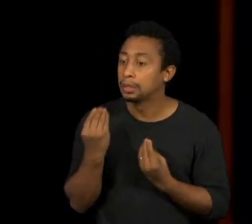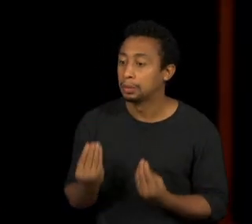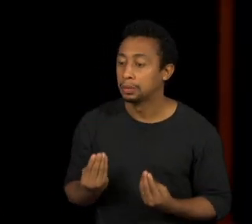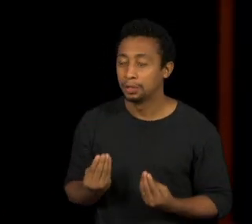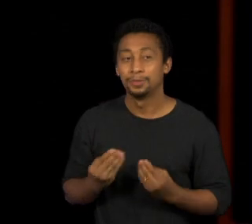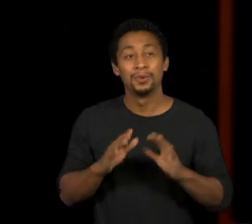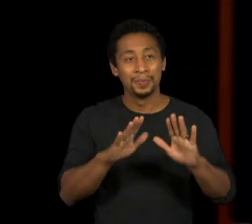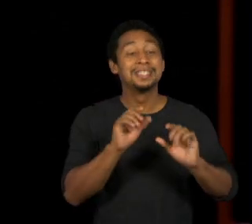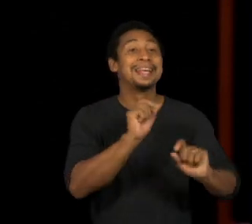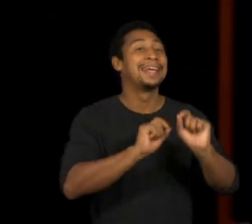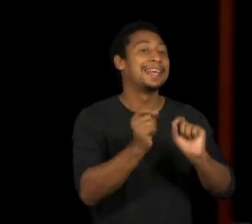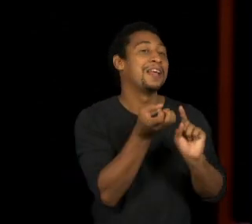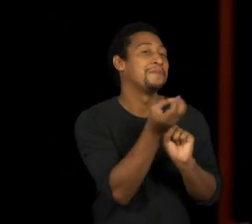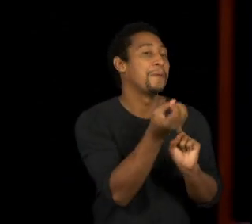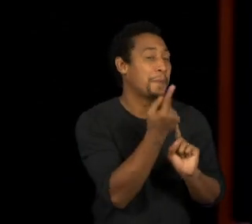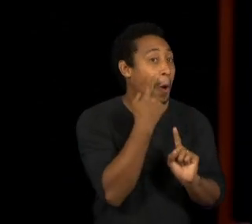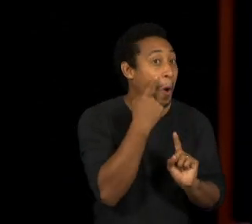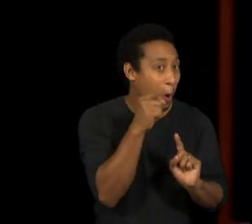que mandou uma mensagem para você?